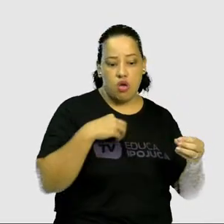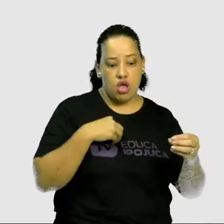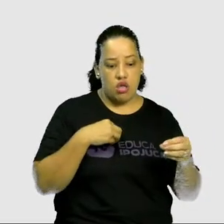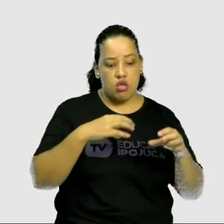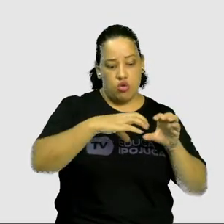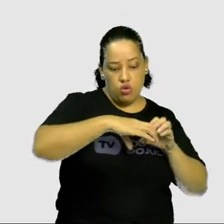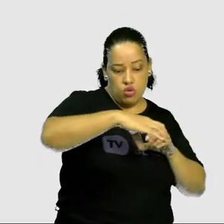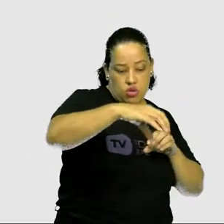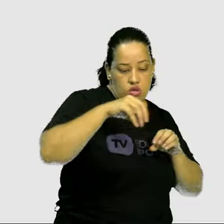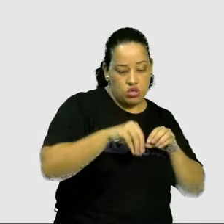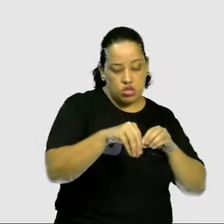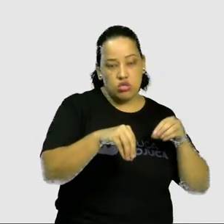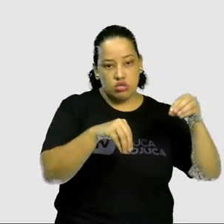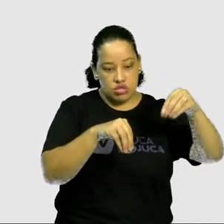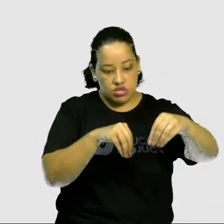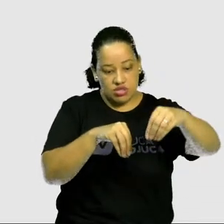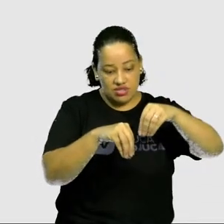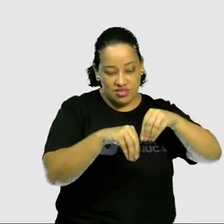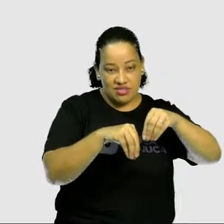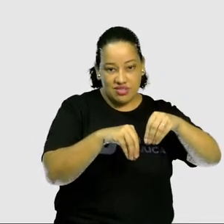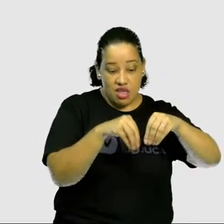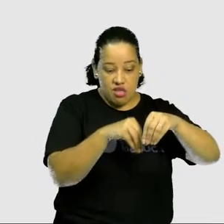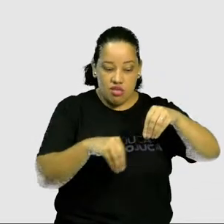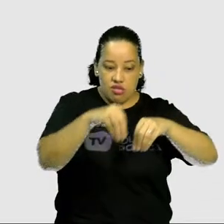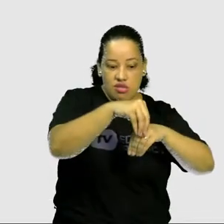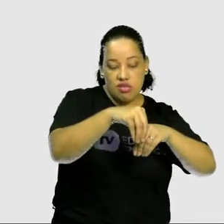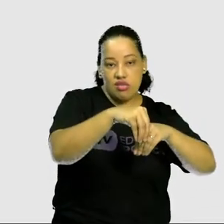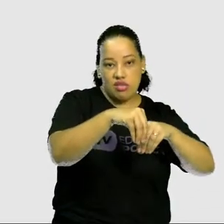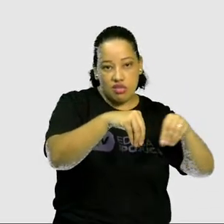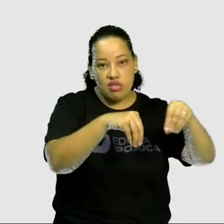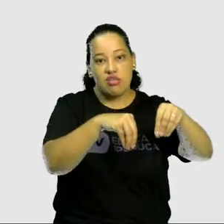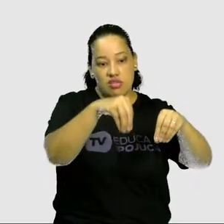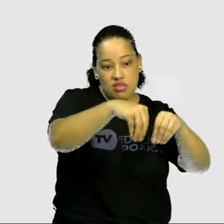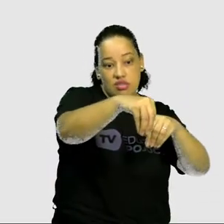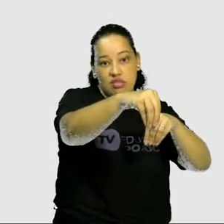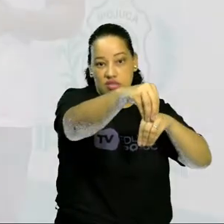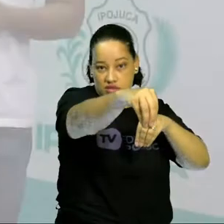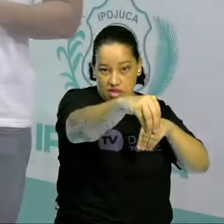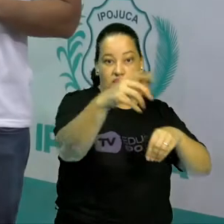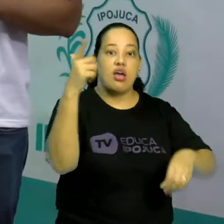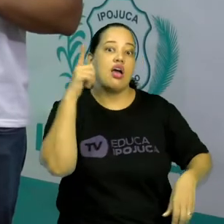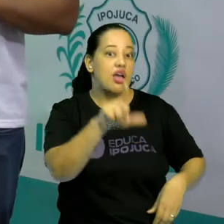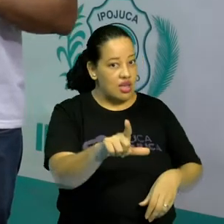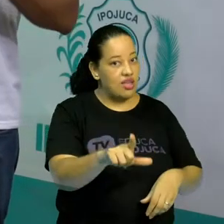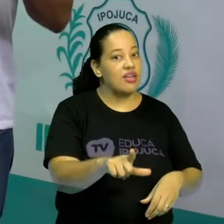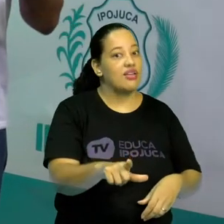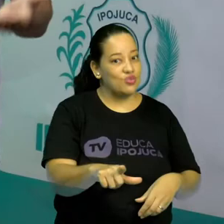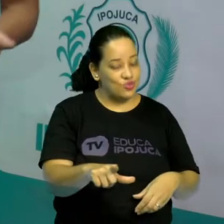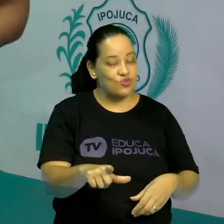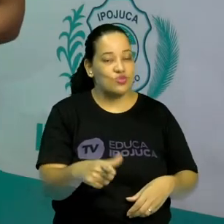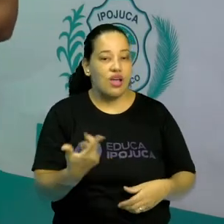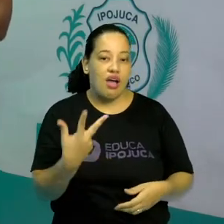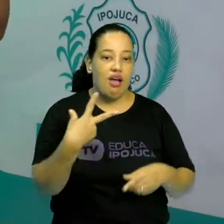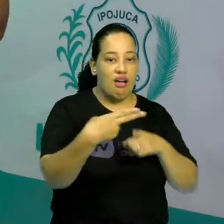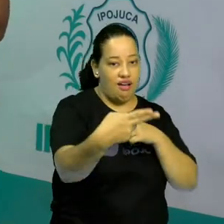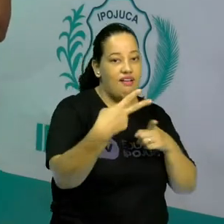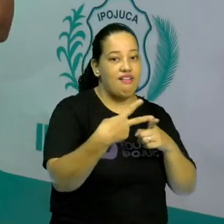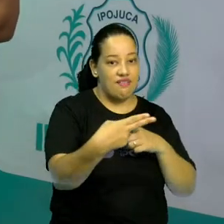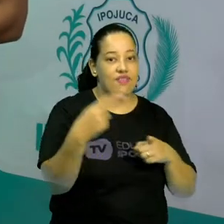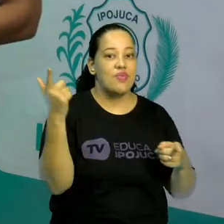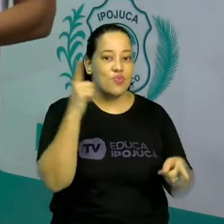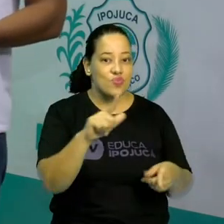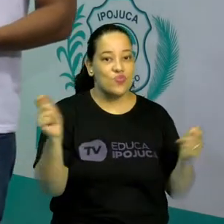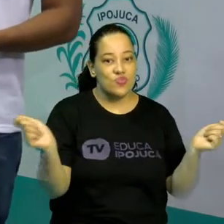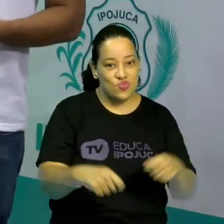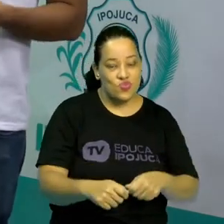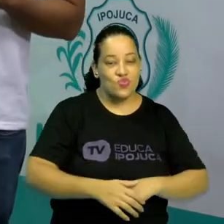de um bloqueio e ultrapassagem, você terminar o caminho antes do seu oponente e chegar ao outro lado antes do seu oponente.